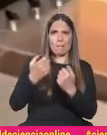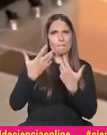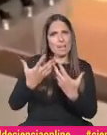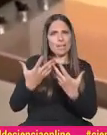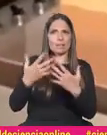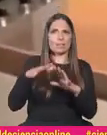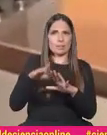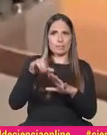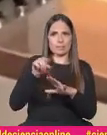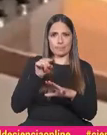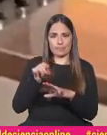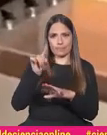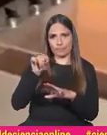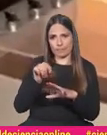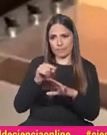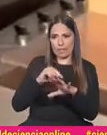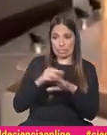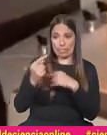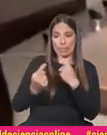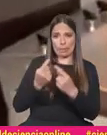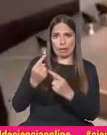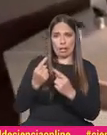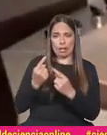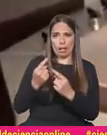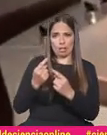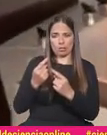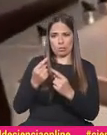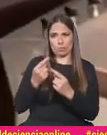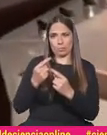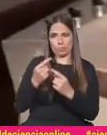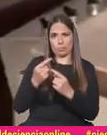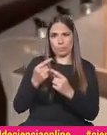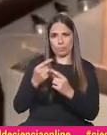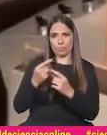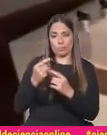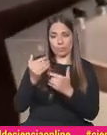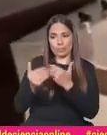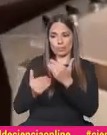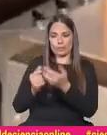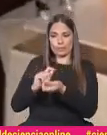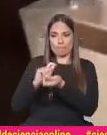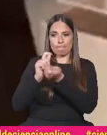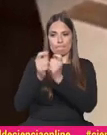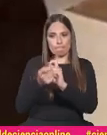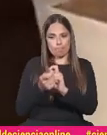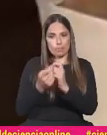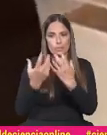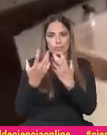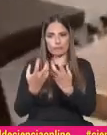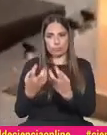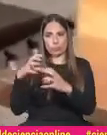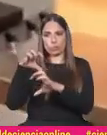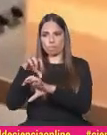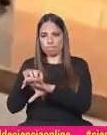e em que, durante algum tempo, alguns milhões de anos, eles passam lentamente a marmos. Mas como é que eu faço essa